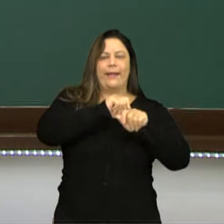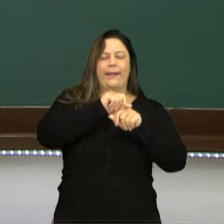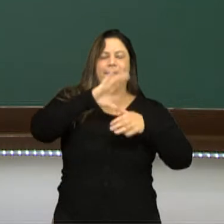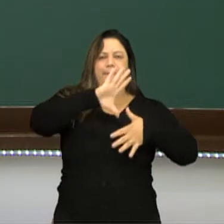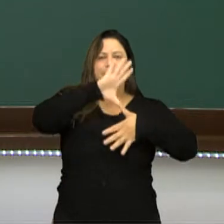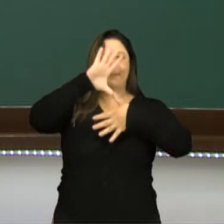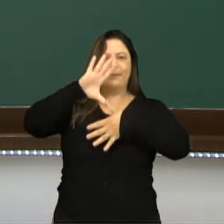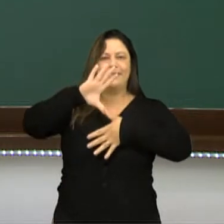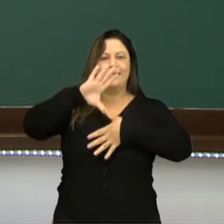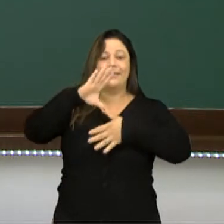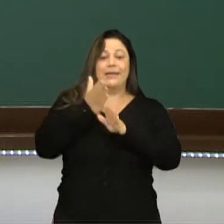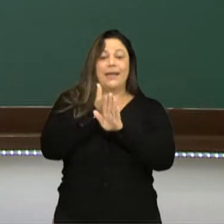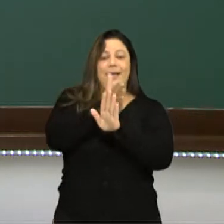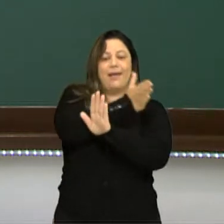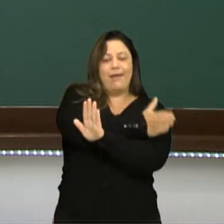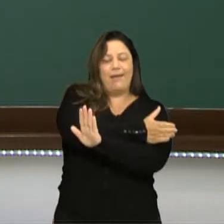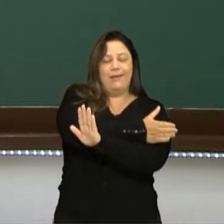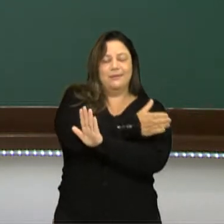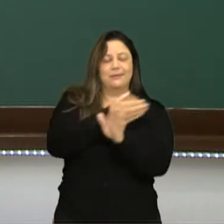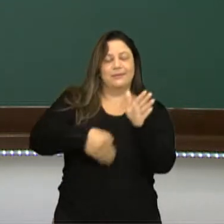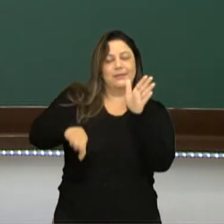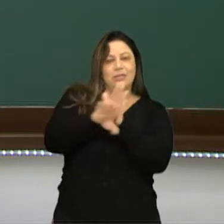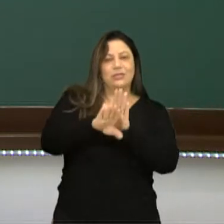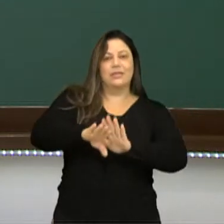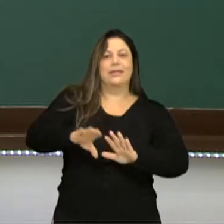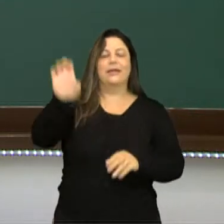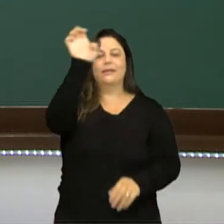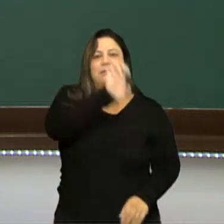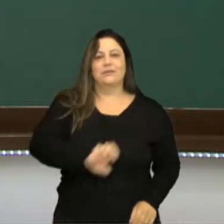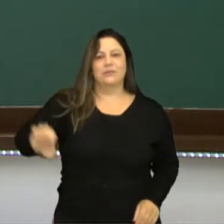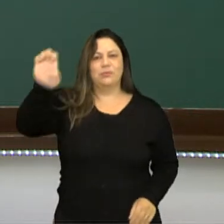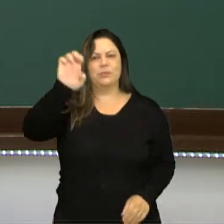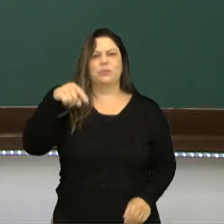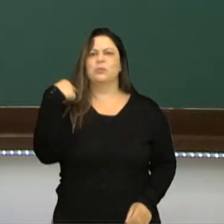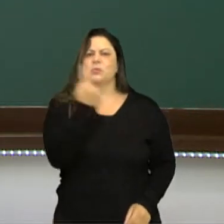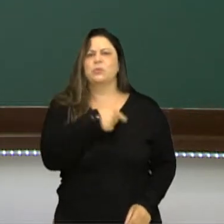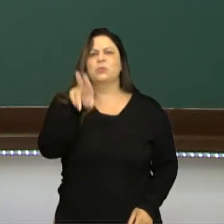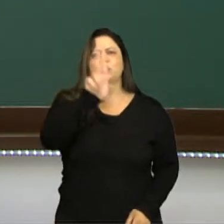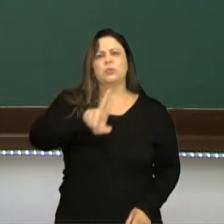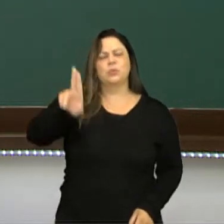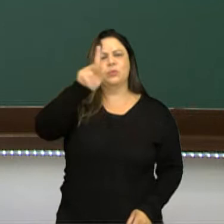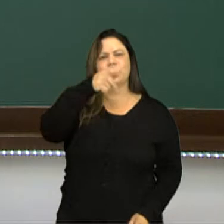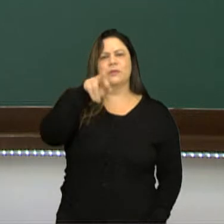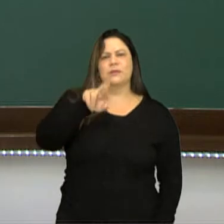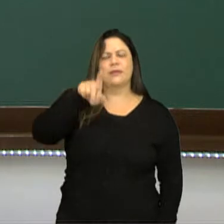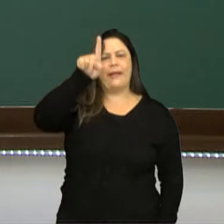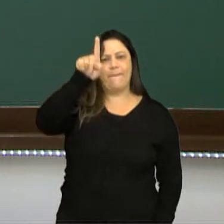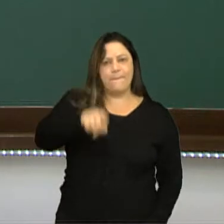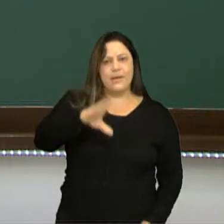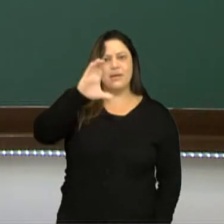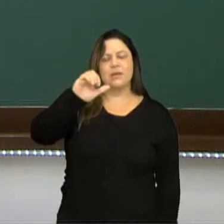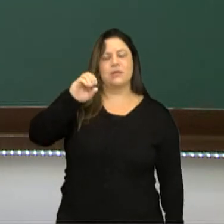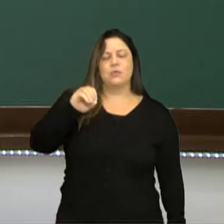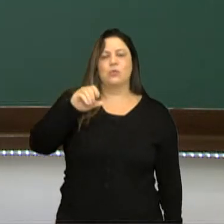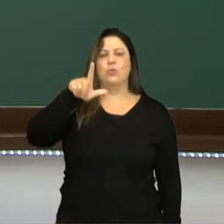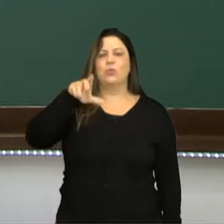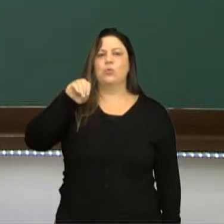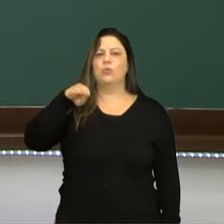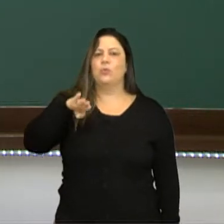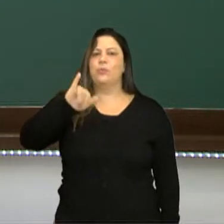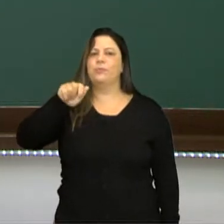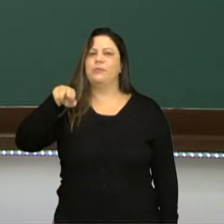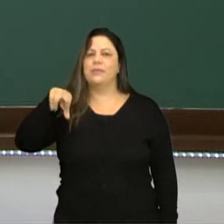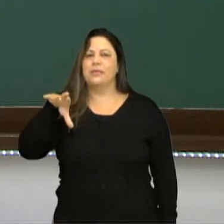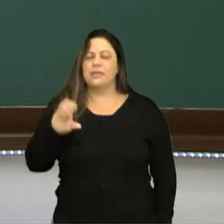antes da chegada dos europeus. E nós utilizamos a expressão pré-colombianos para fazer a marcação.